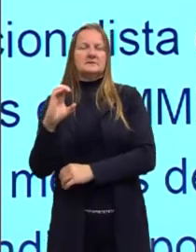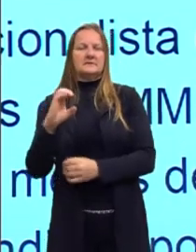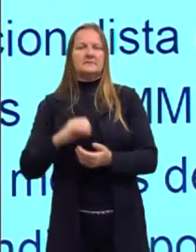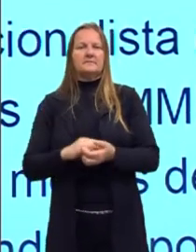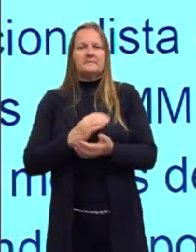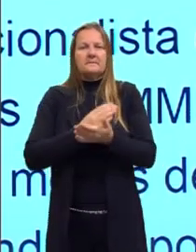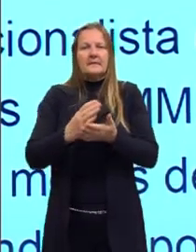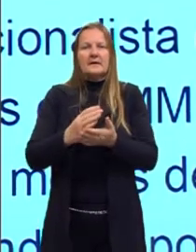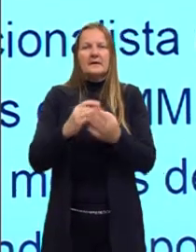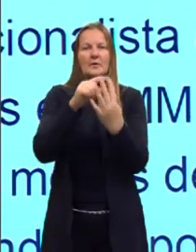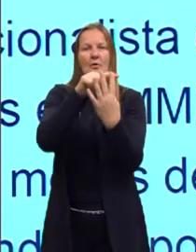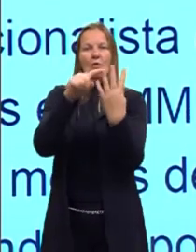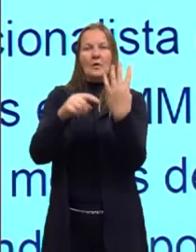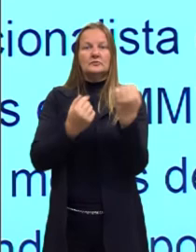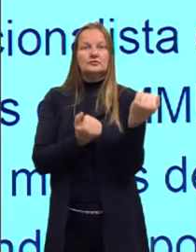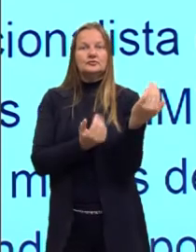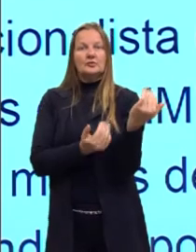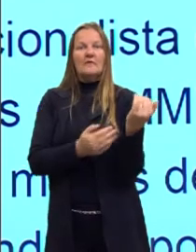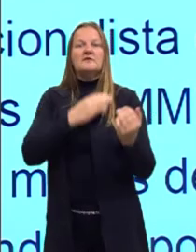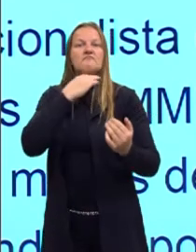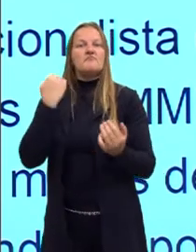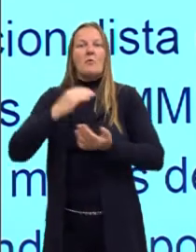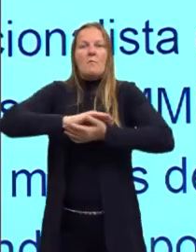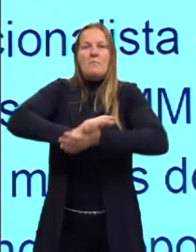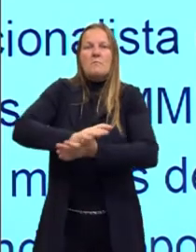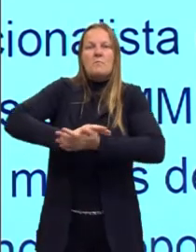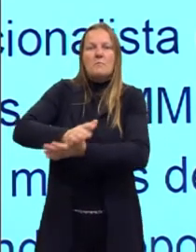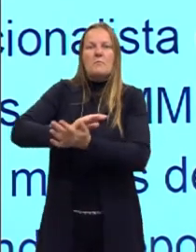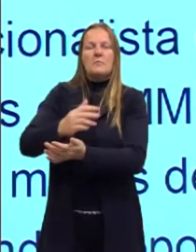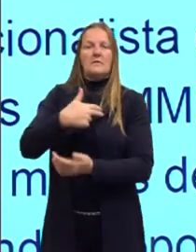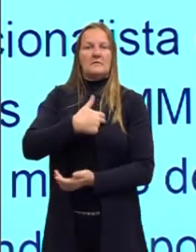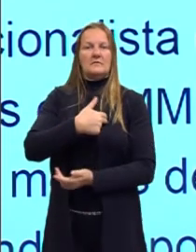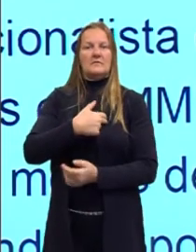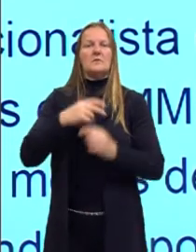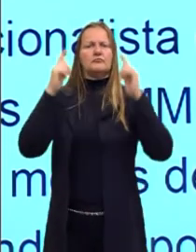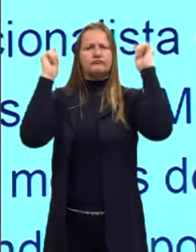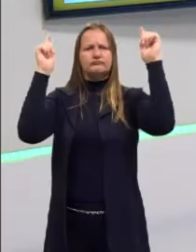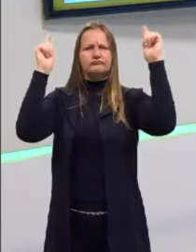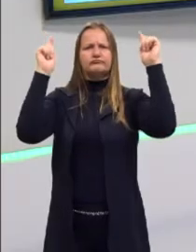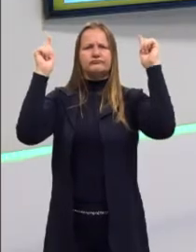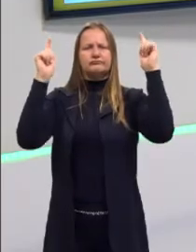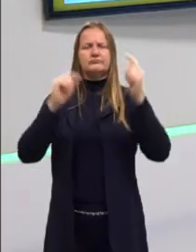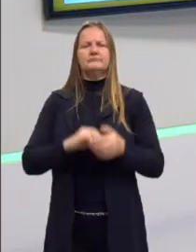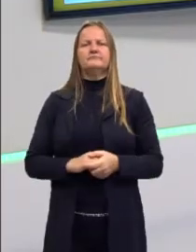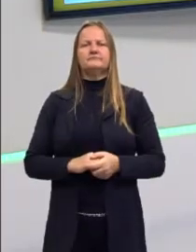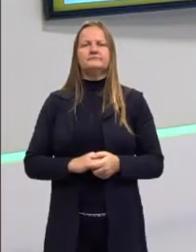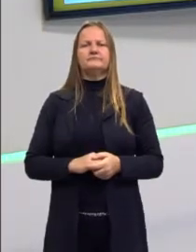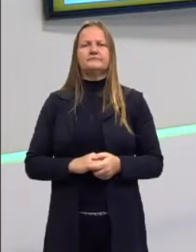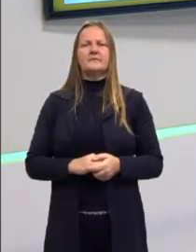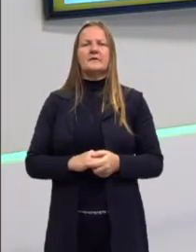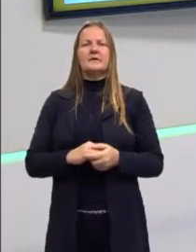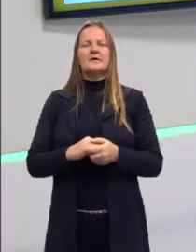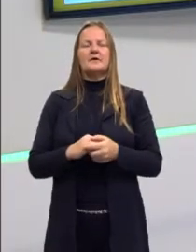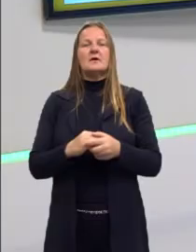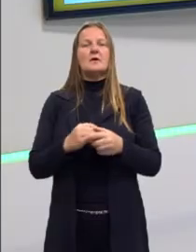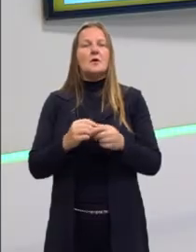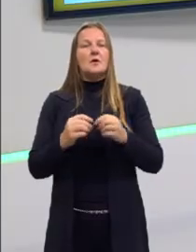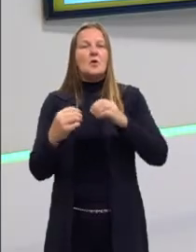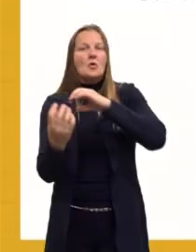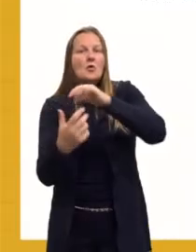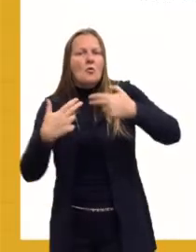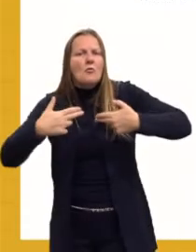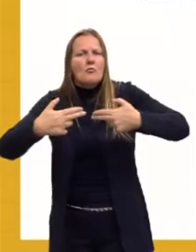iniciais de quatro jovens que foram mortos pelas tropas de Getúlio durante um protesto. Essa guerra civil, esse